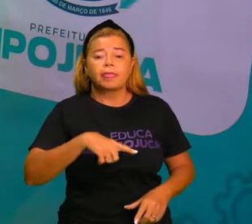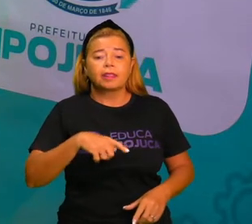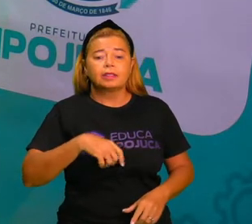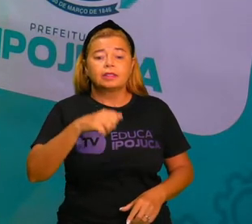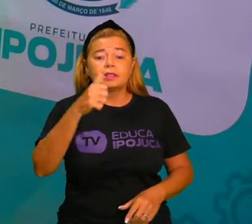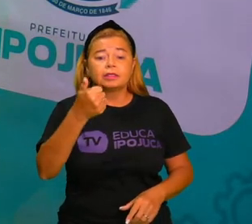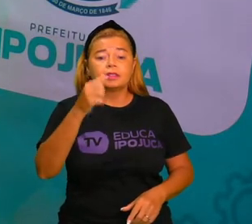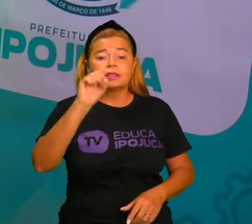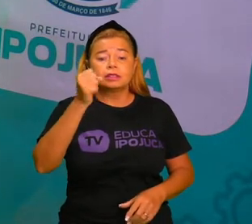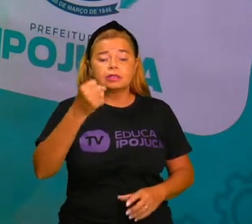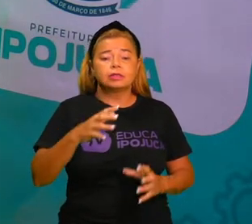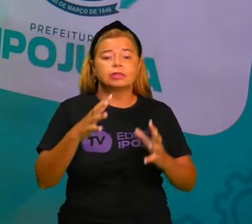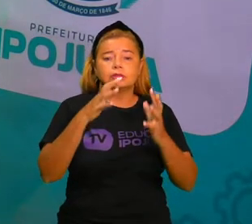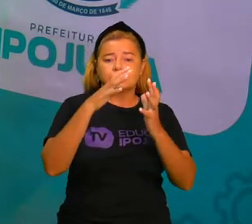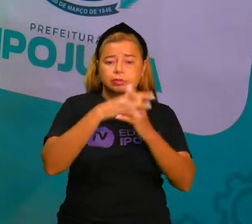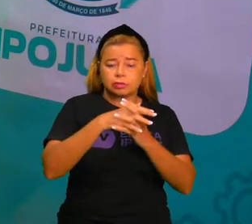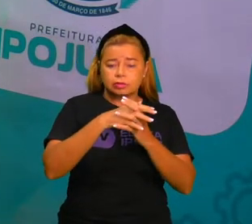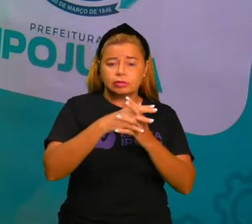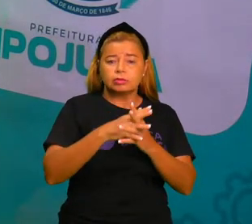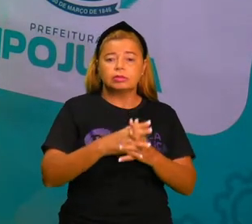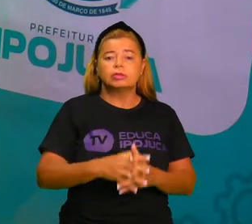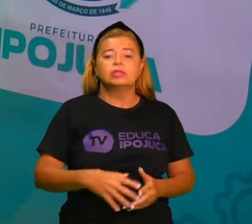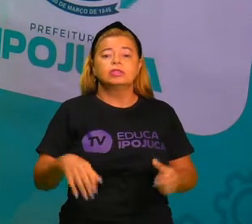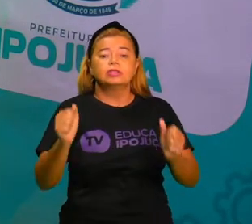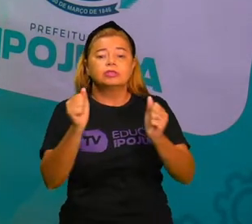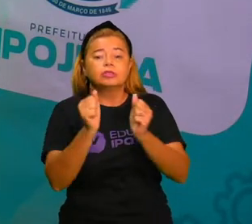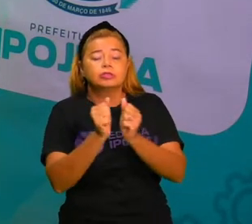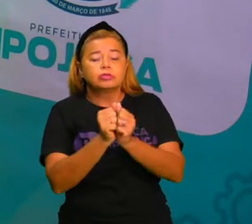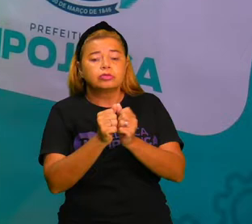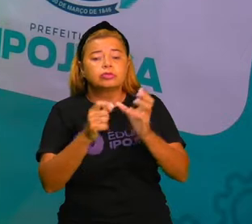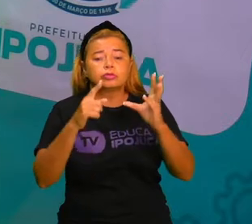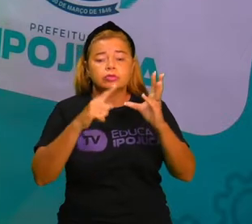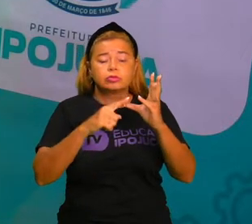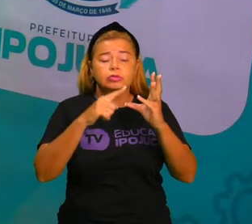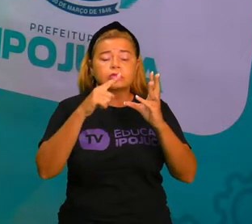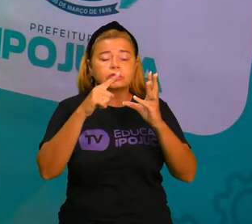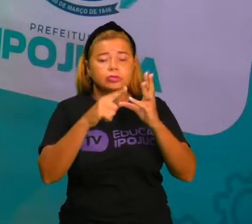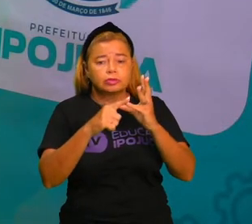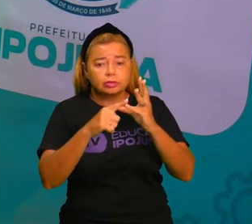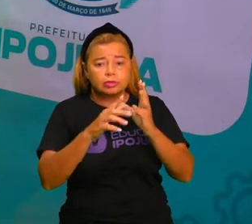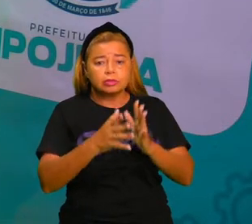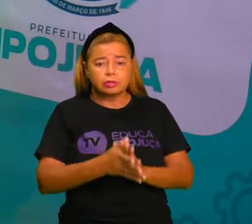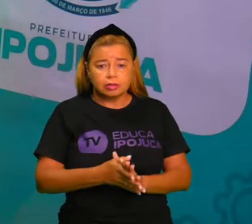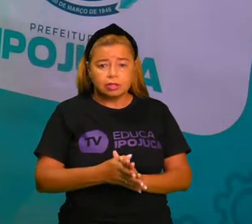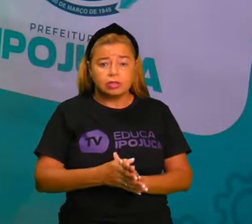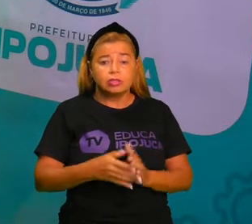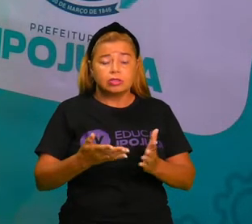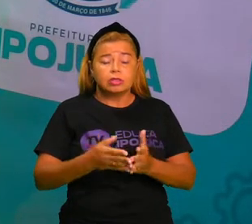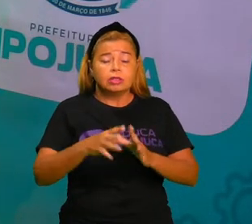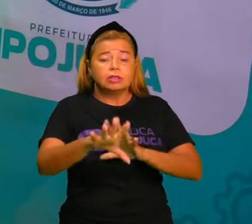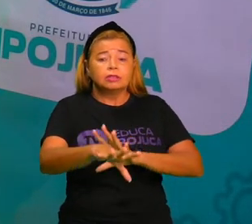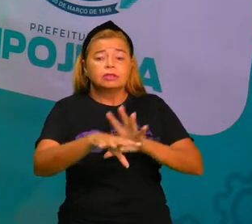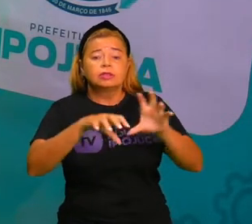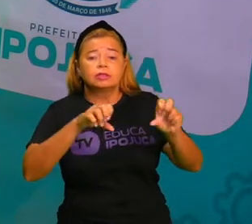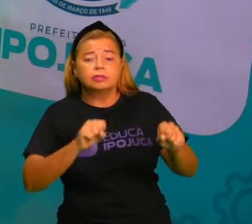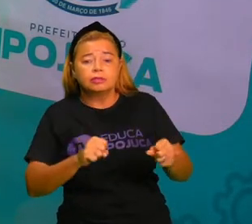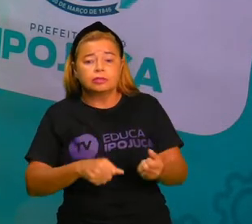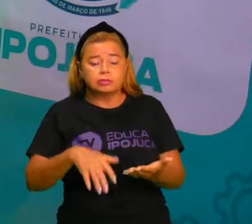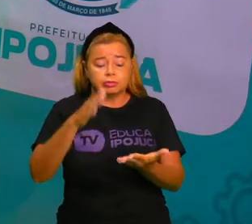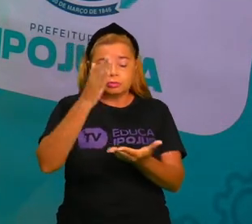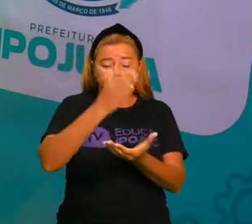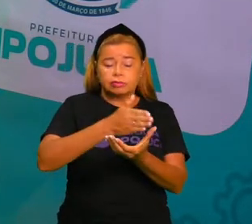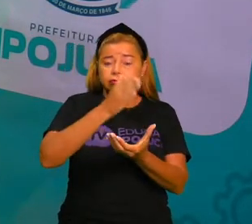junto com as vogais é que vão formar as sílabas. Não é interessante? É tão interessante